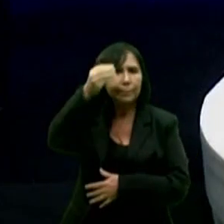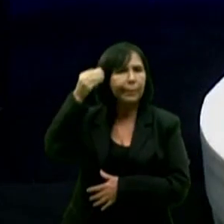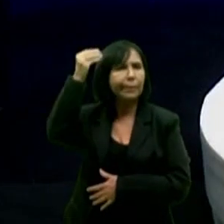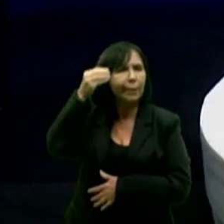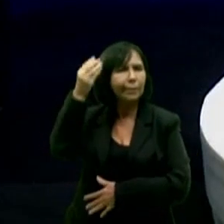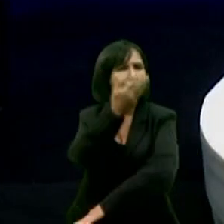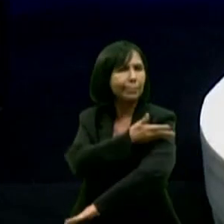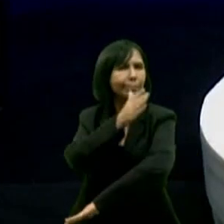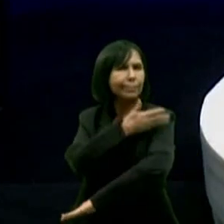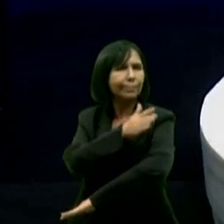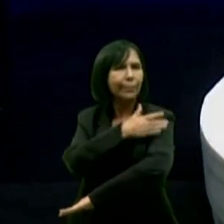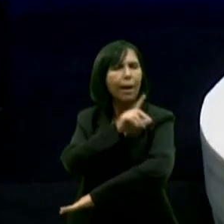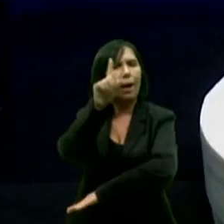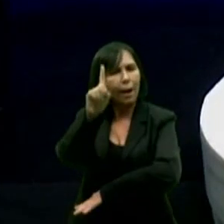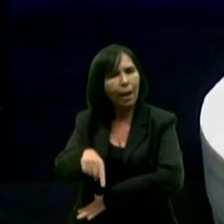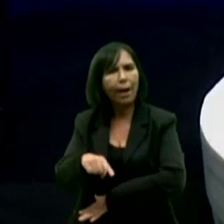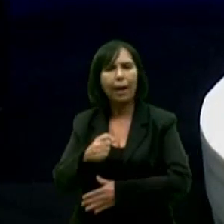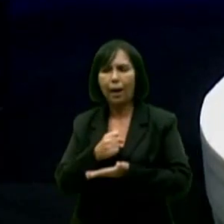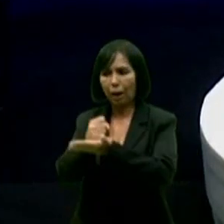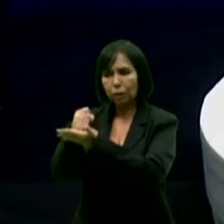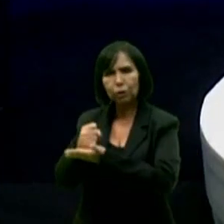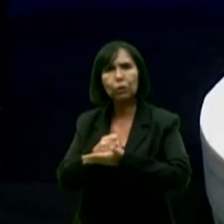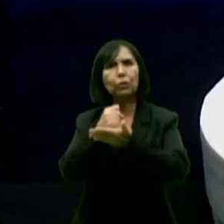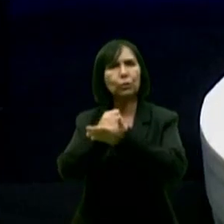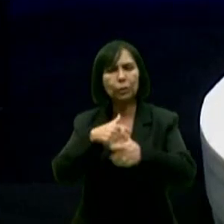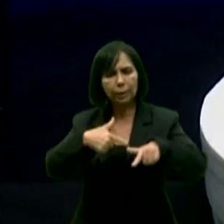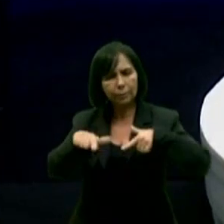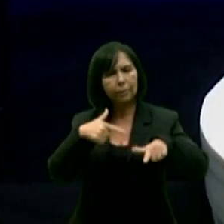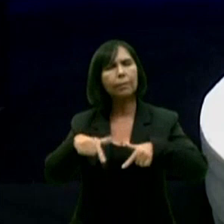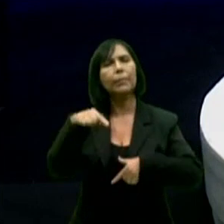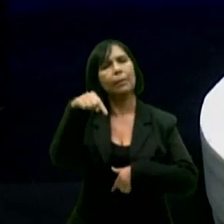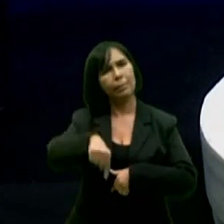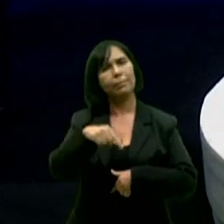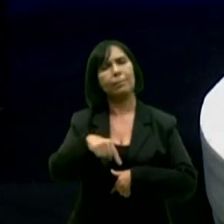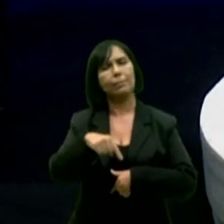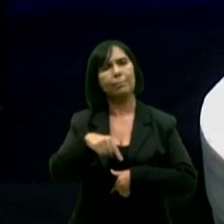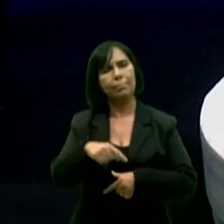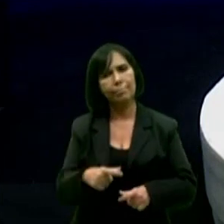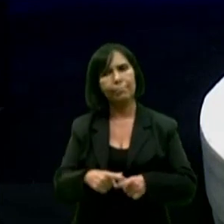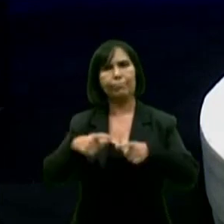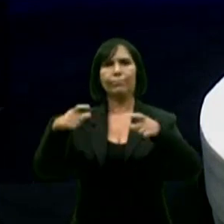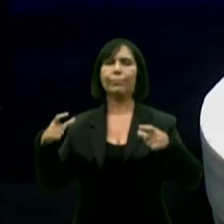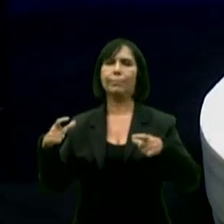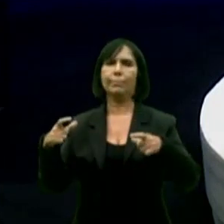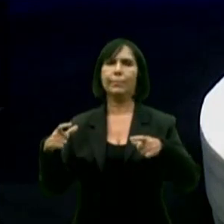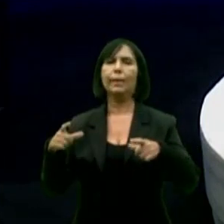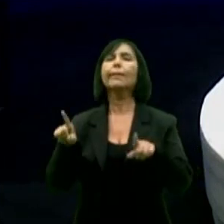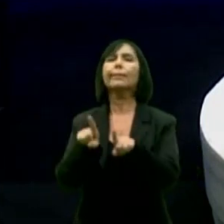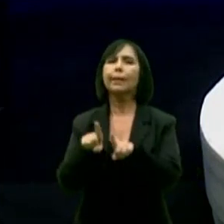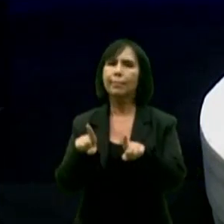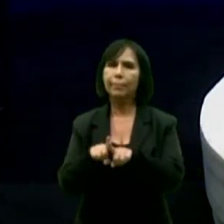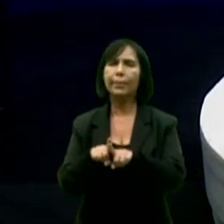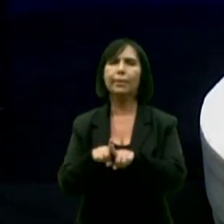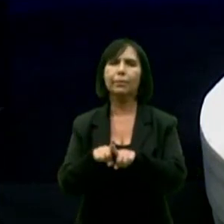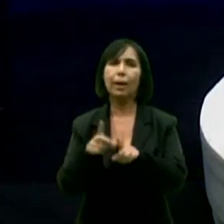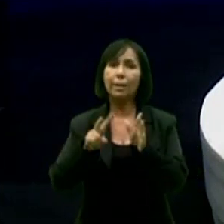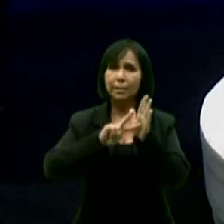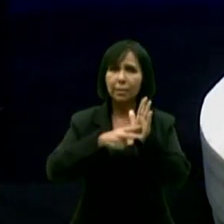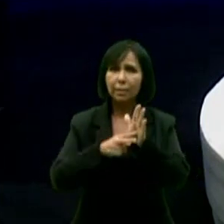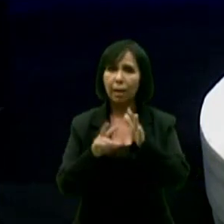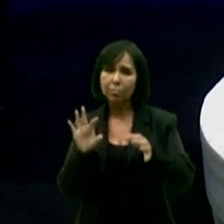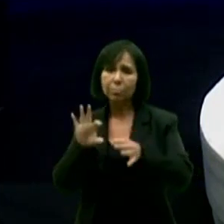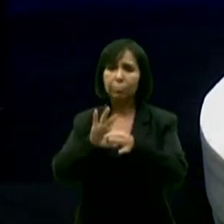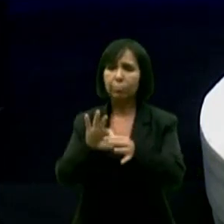verdadeira de você fazer com que a geração de emprego aconteça, a relação com os sindicatos aconteça de forma